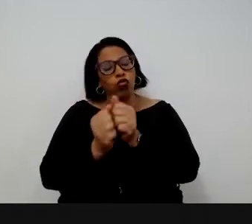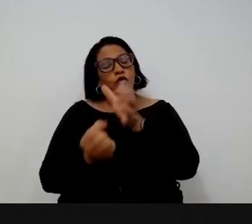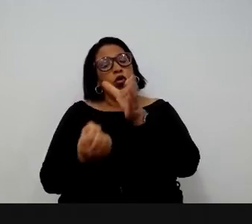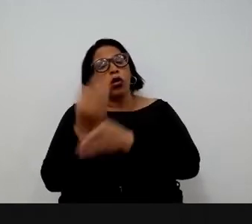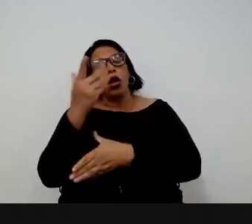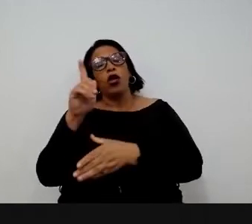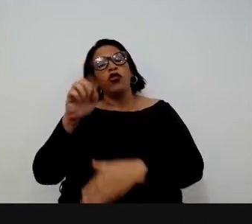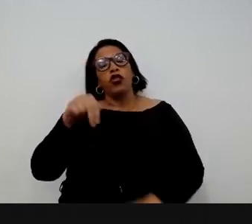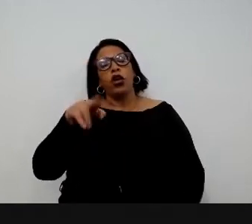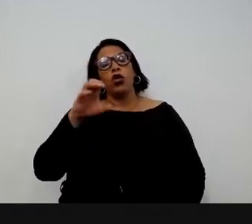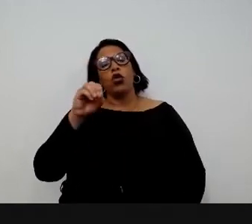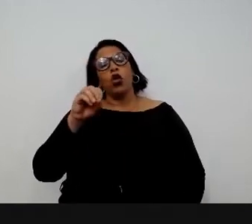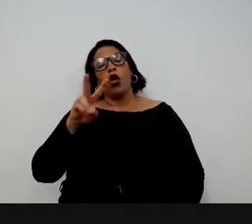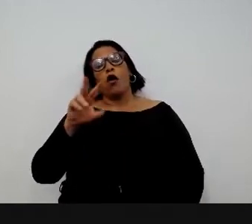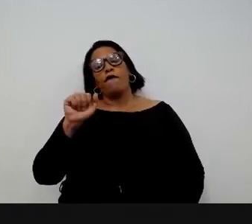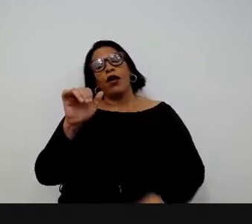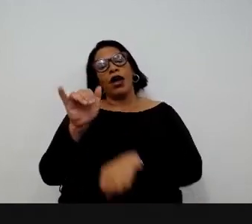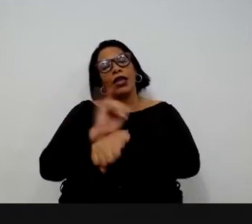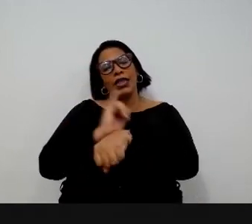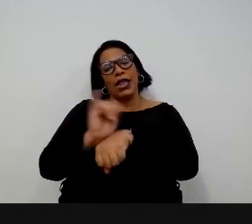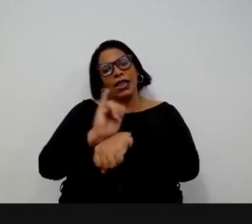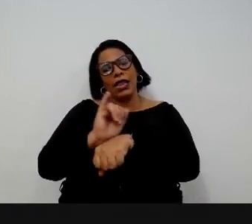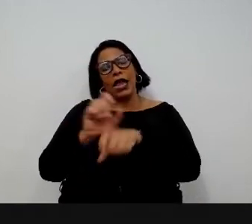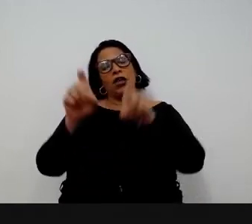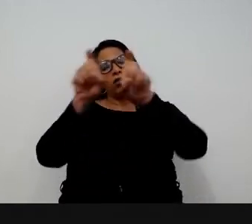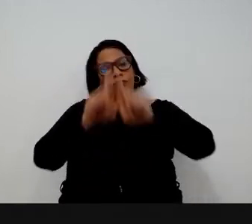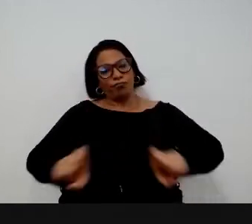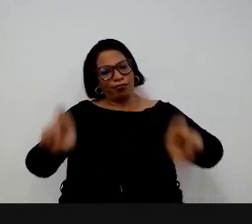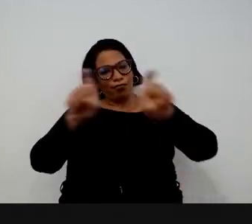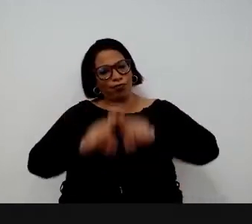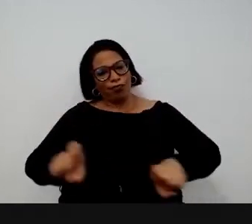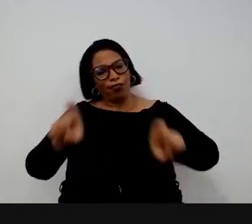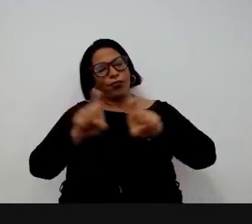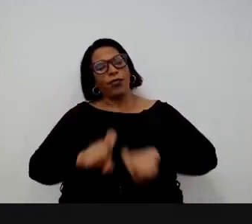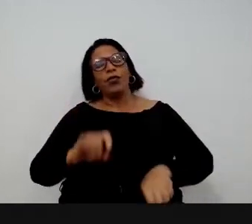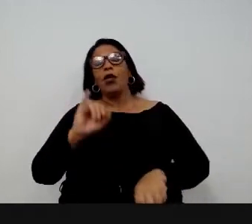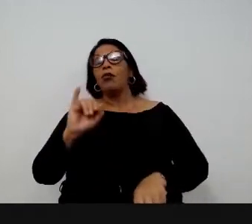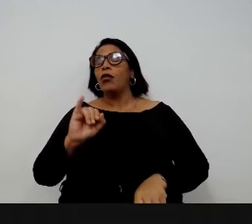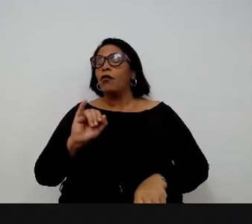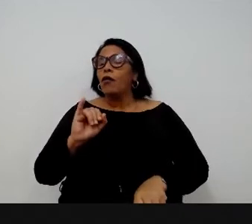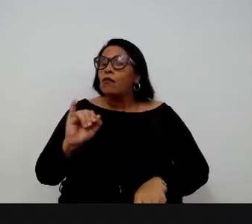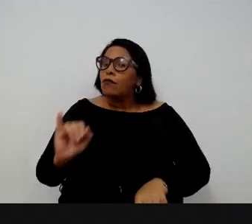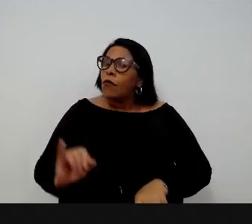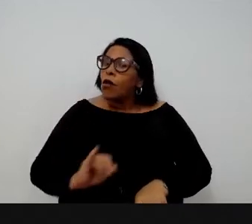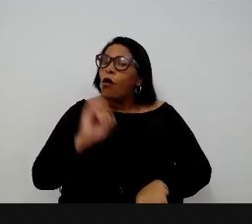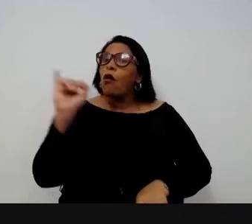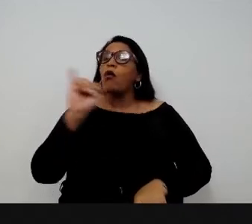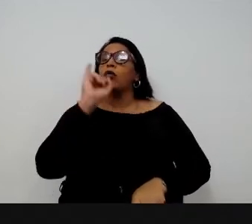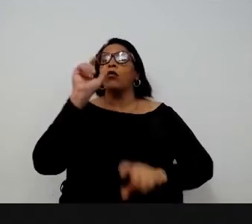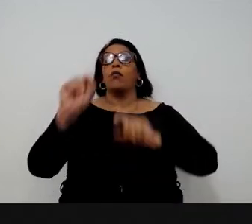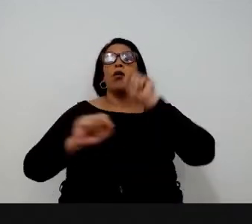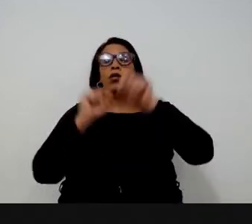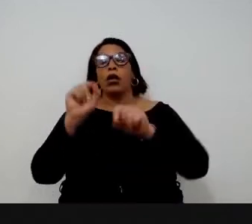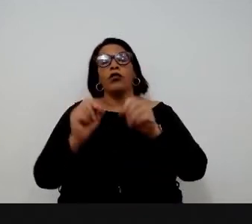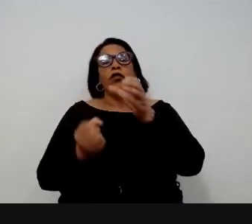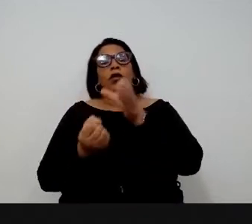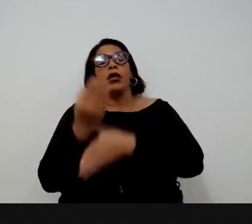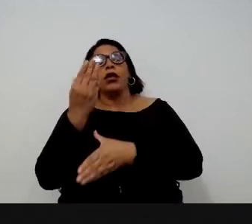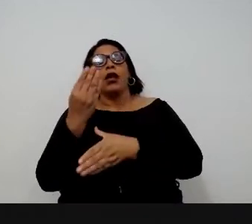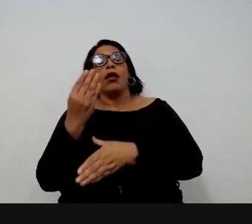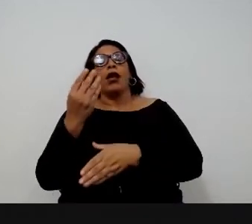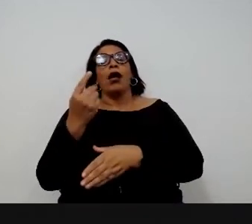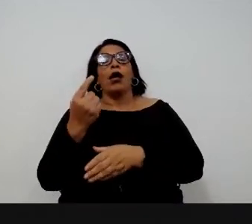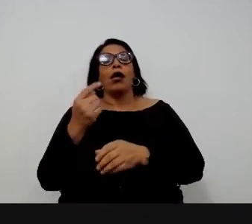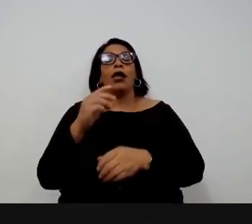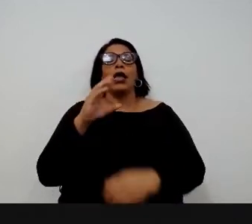construído, por exemplo, a estratégia de governo digital. Então, o Genova foi muito forte nisso em tentar fazer inicialmente um censo. Volta lá na